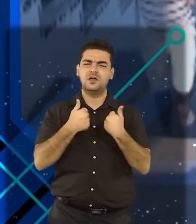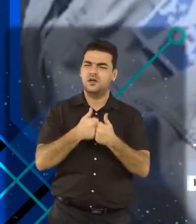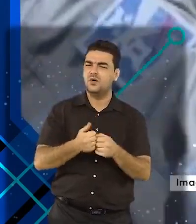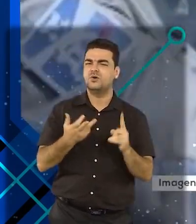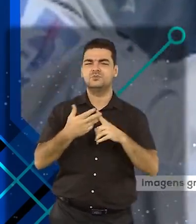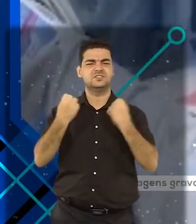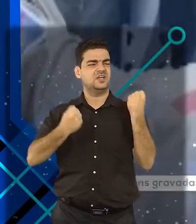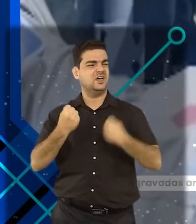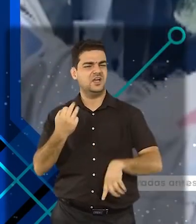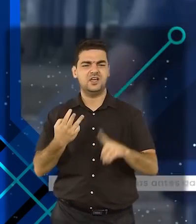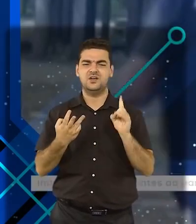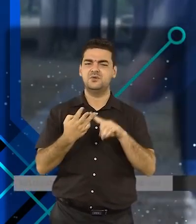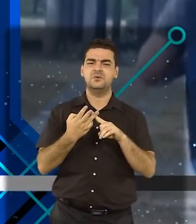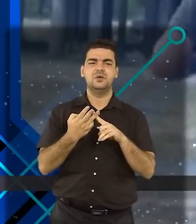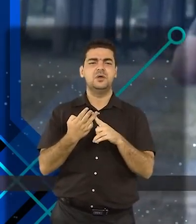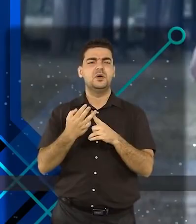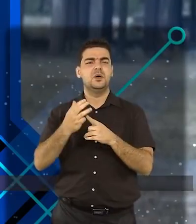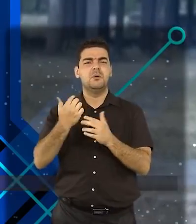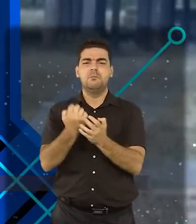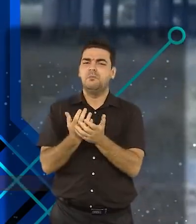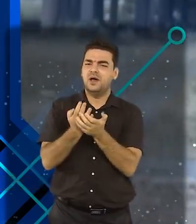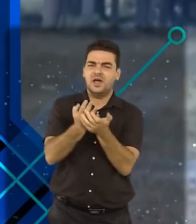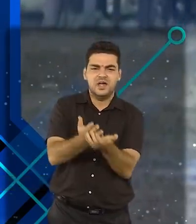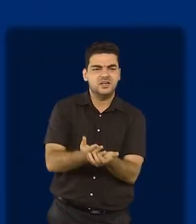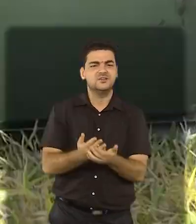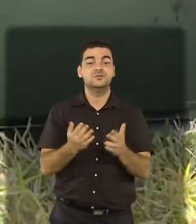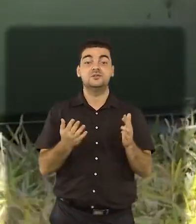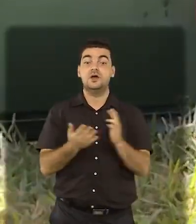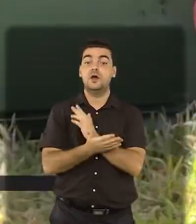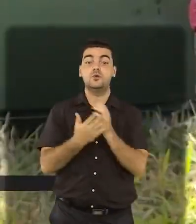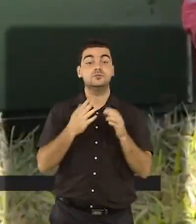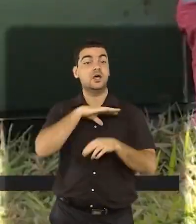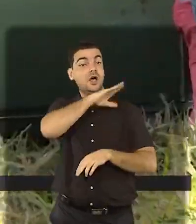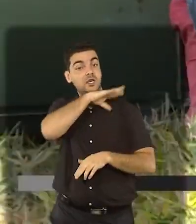automotores, de barco e lombo de jegue e a pé.